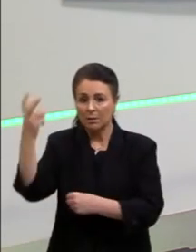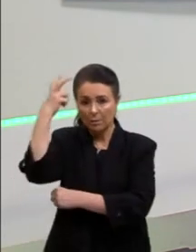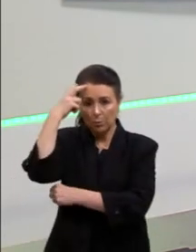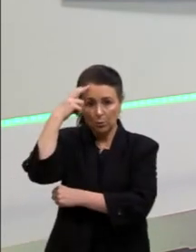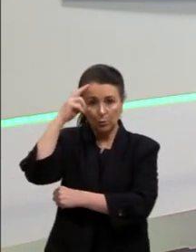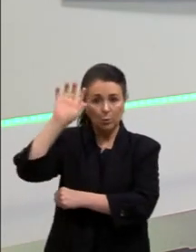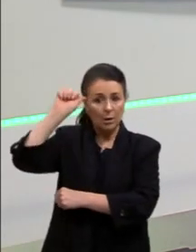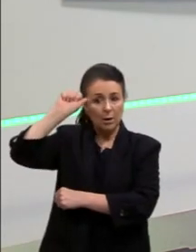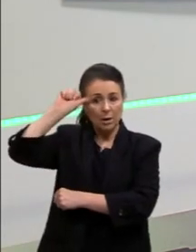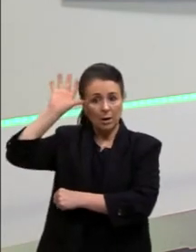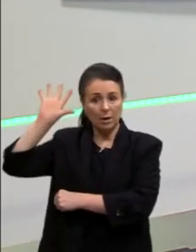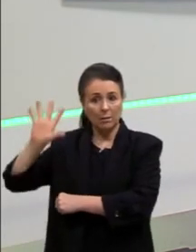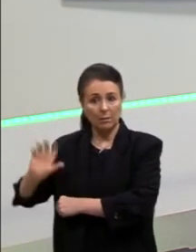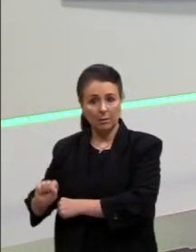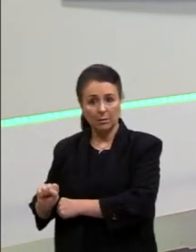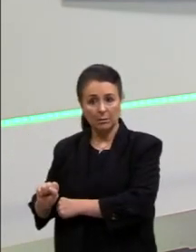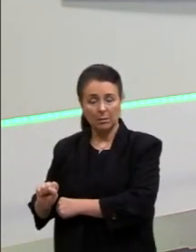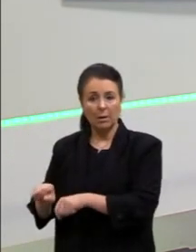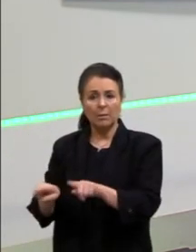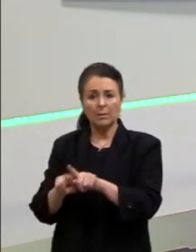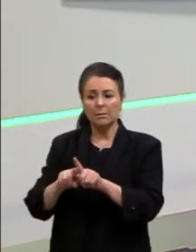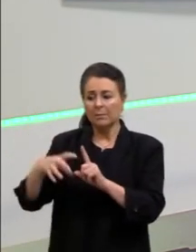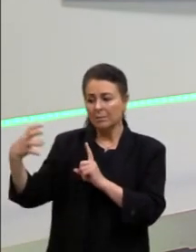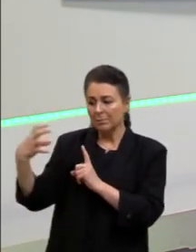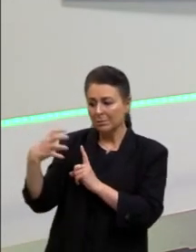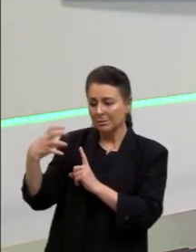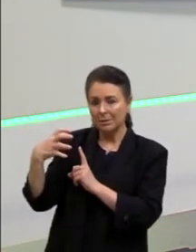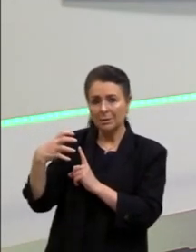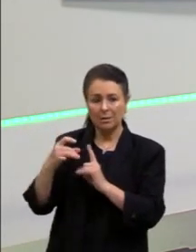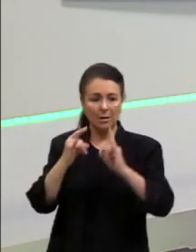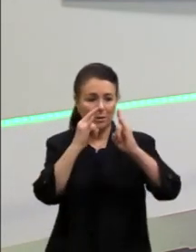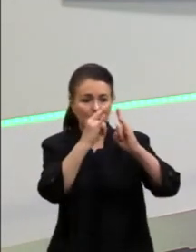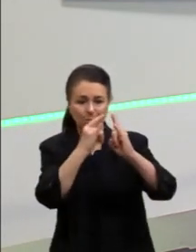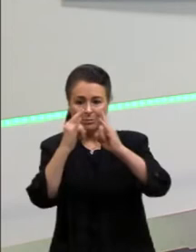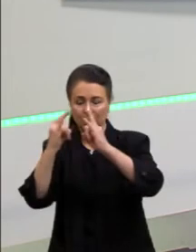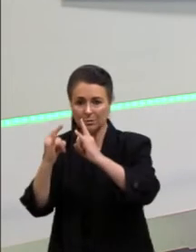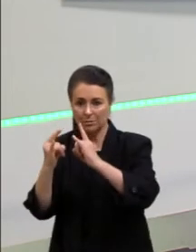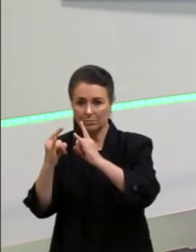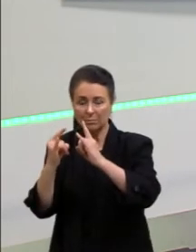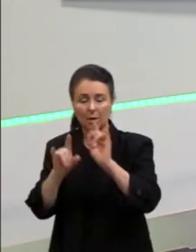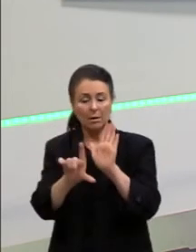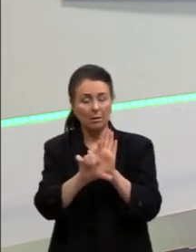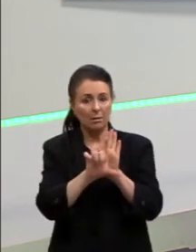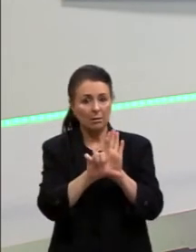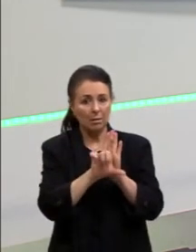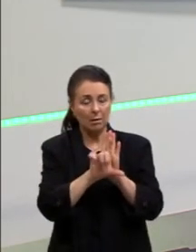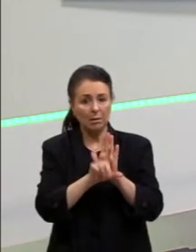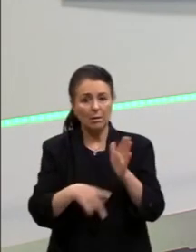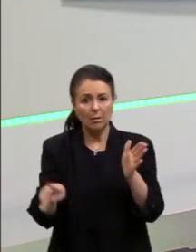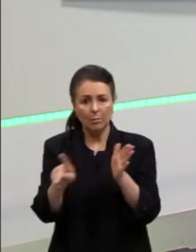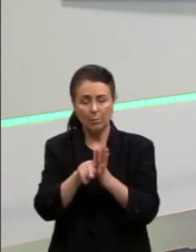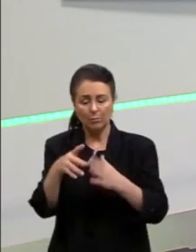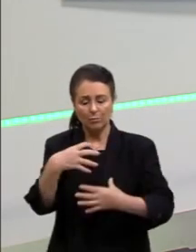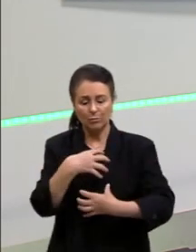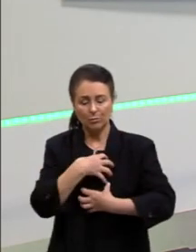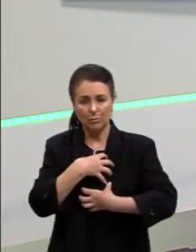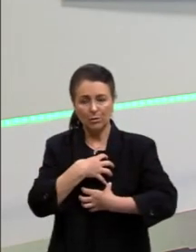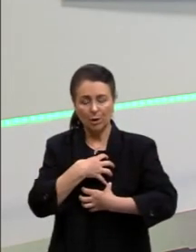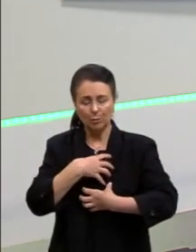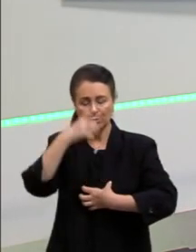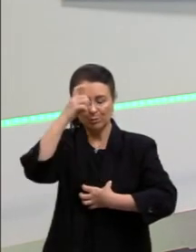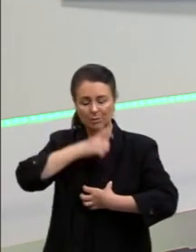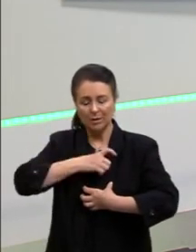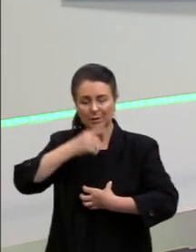deixar que ela influencie as nossas instituições, as nossas leis e a nossa própria forma de ser e de